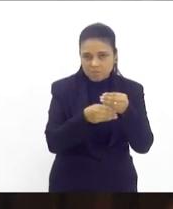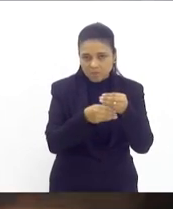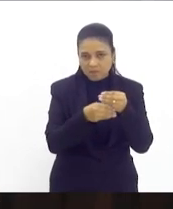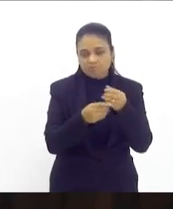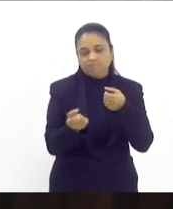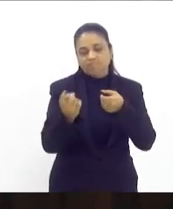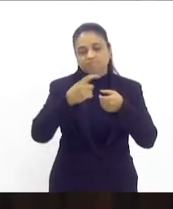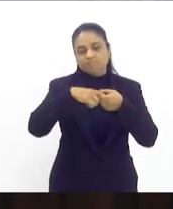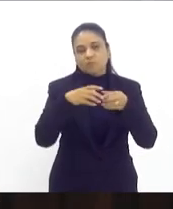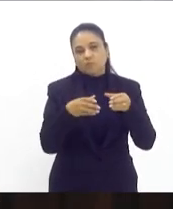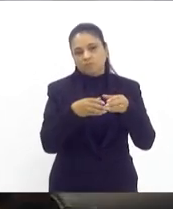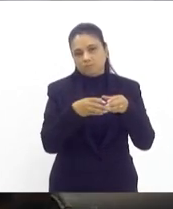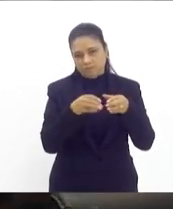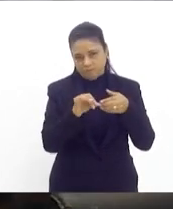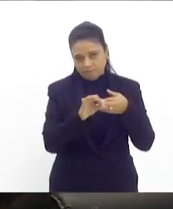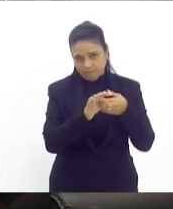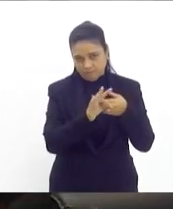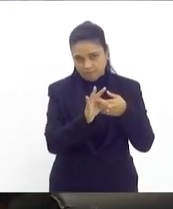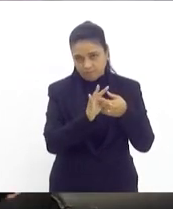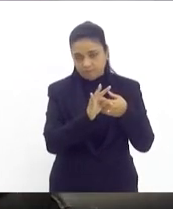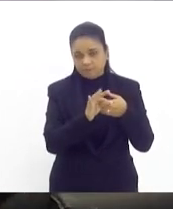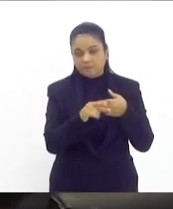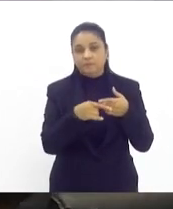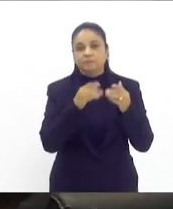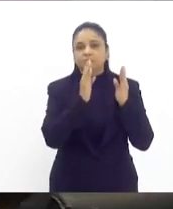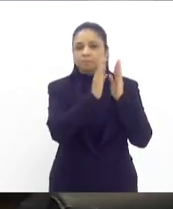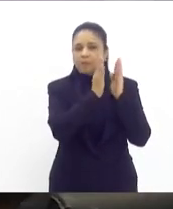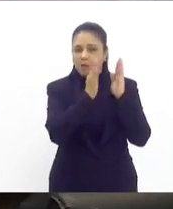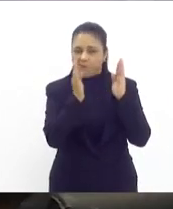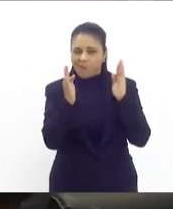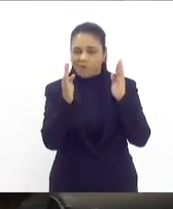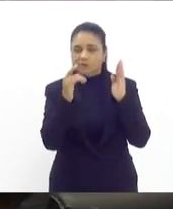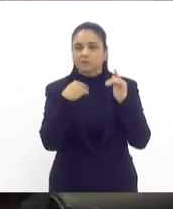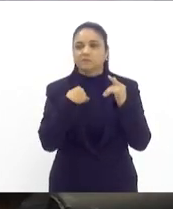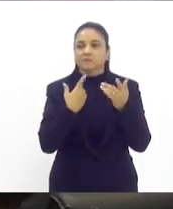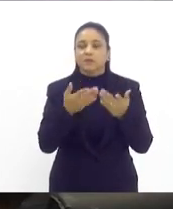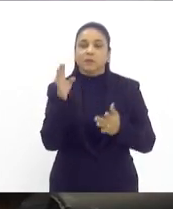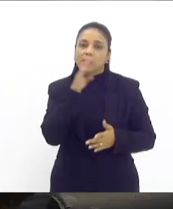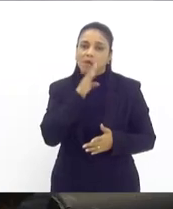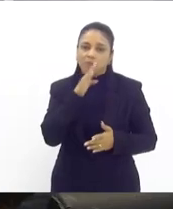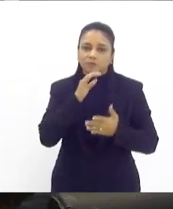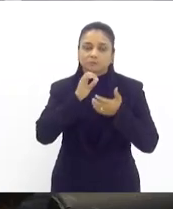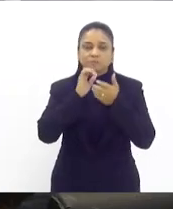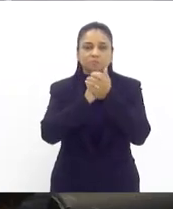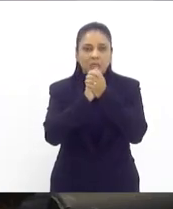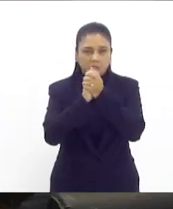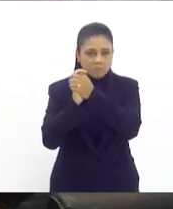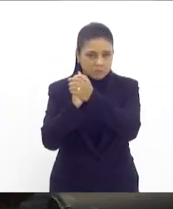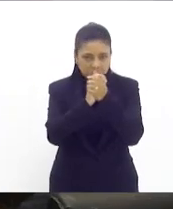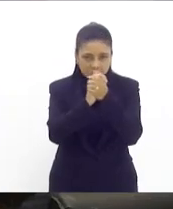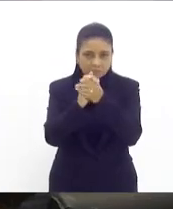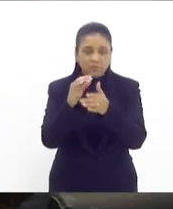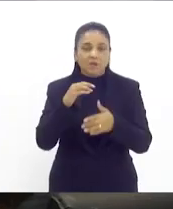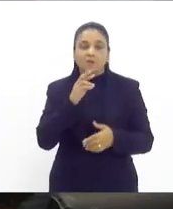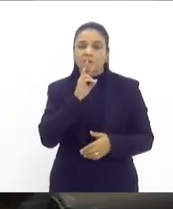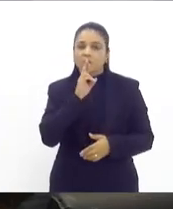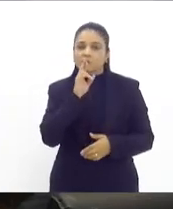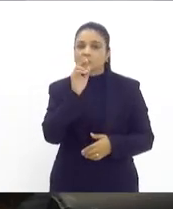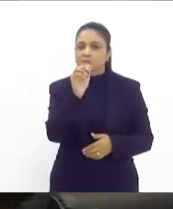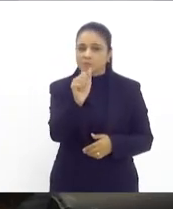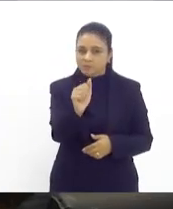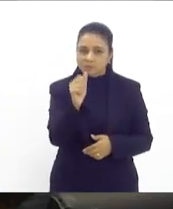e retorna às comissões técnicas. Presidente, pela hora... Deputado Jorge Felipe Neto. Rapidamente, quero parabenizar o deputado Rodrigo Amorim